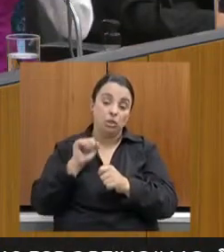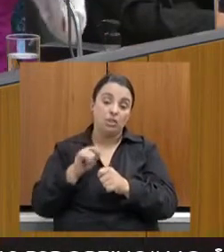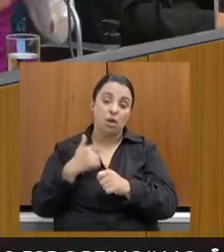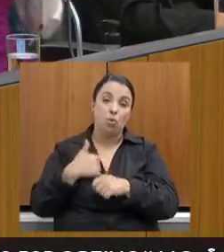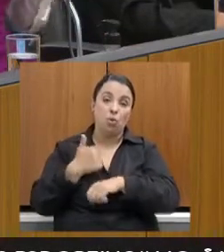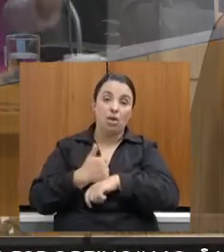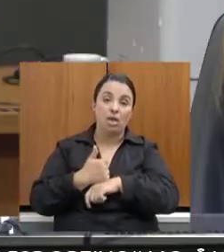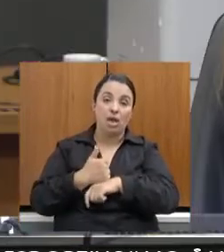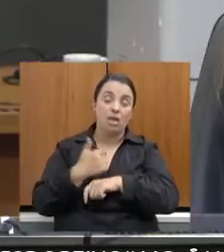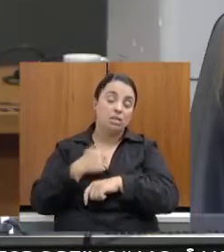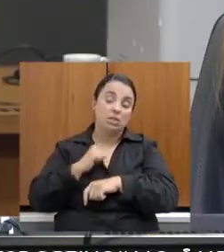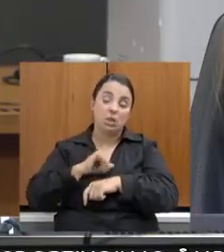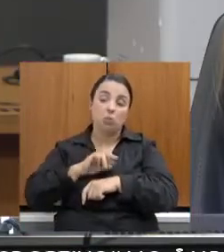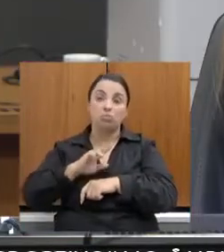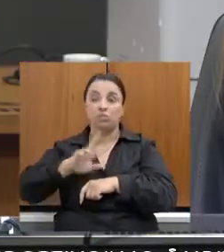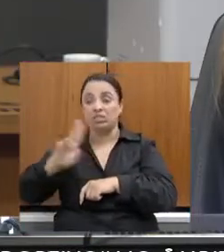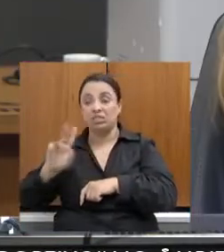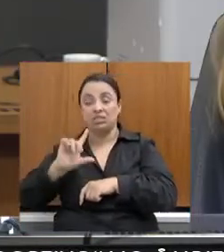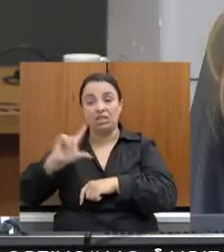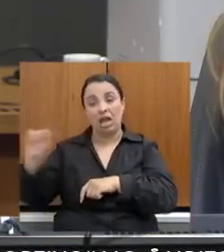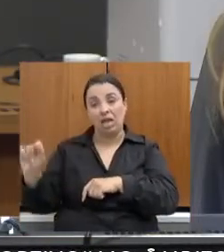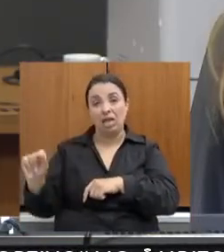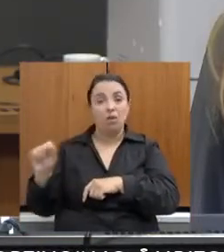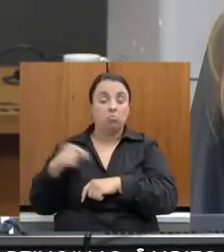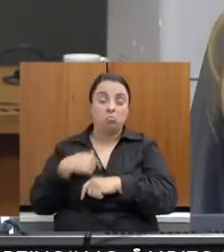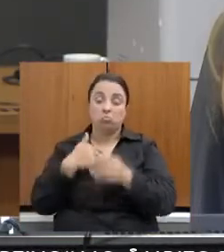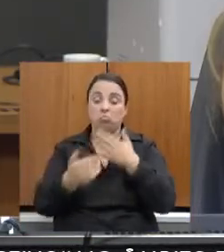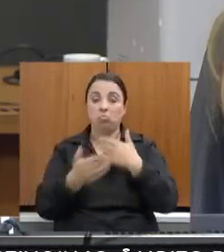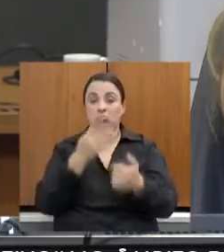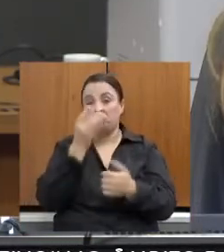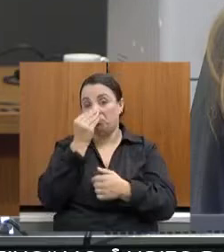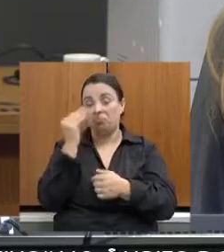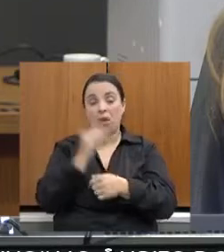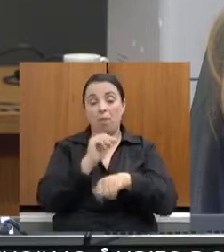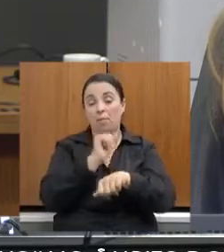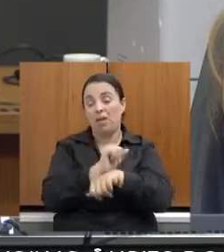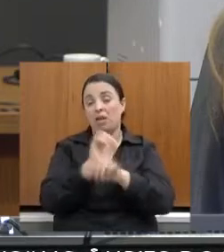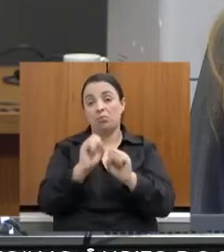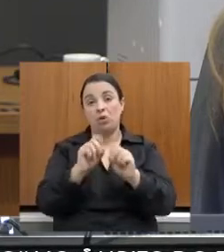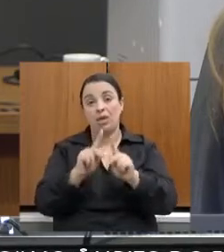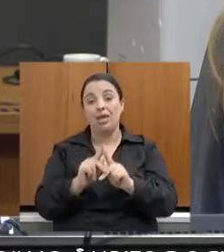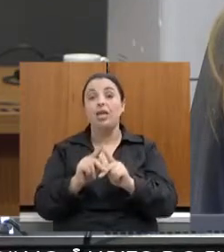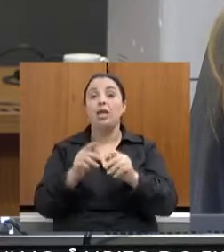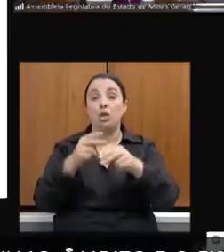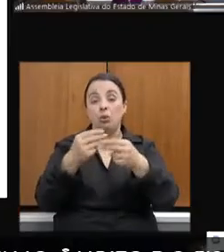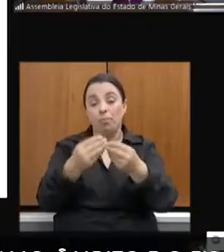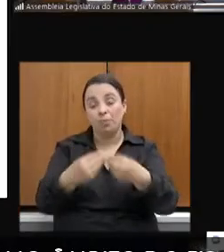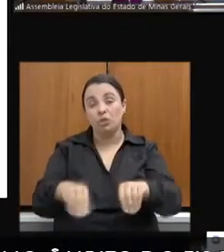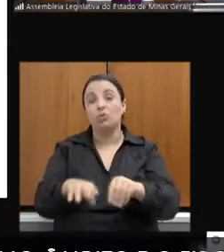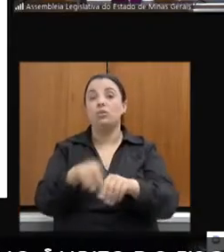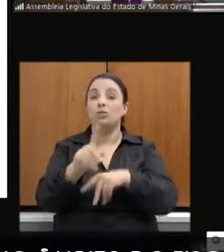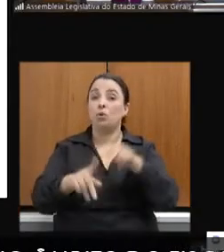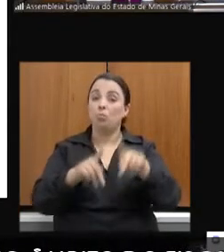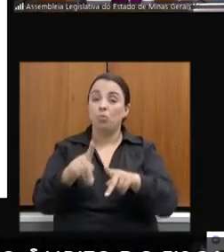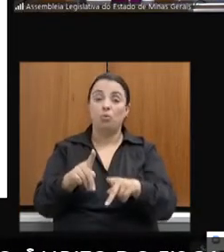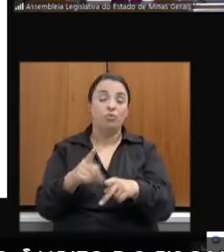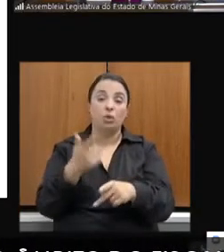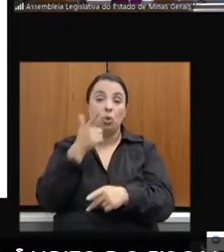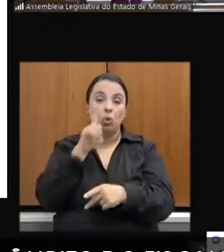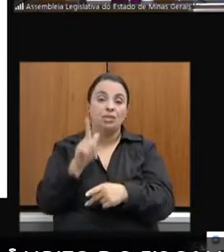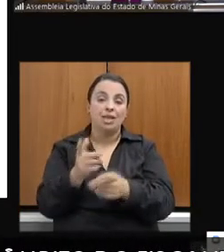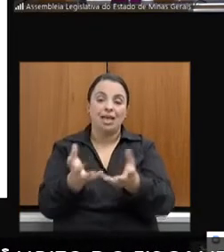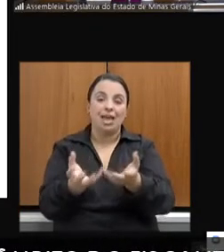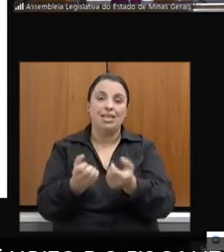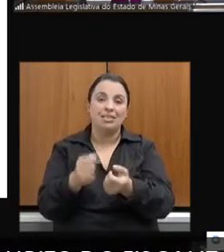prejudicado é a população, que deixa de receber o acesso aos programas. Além disso, um outro